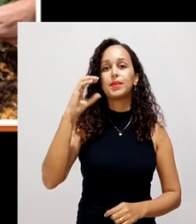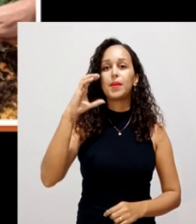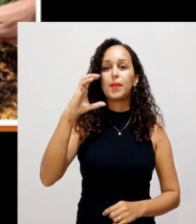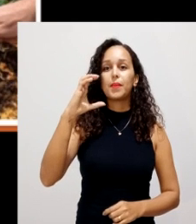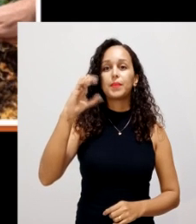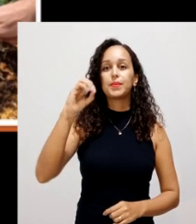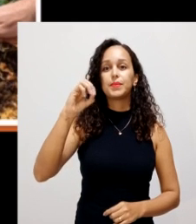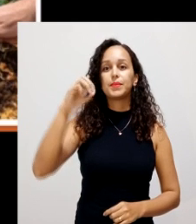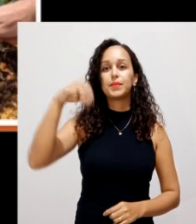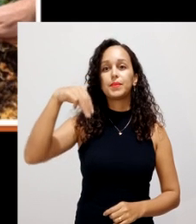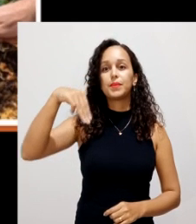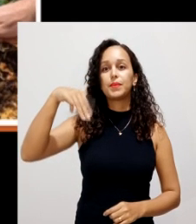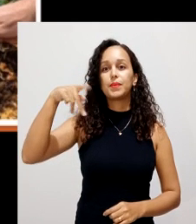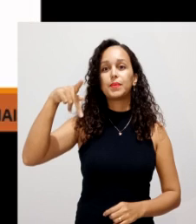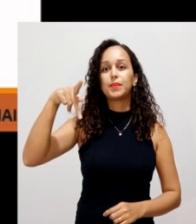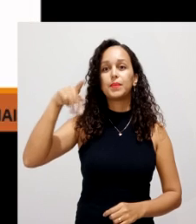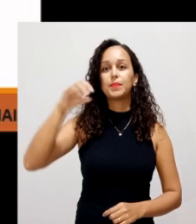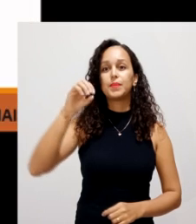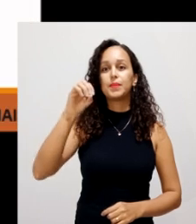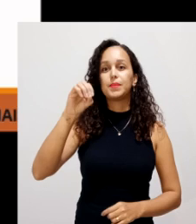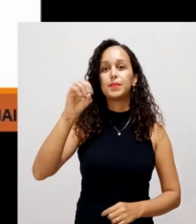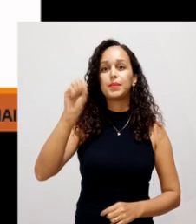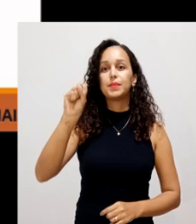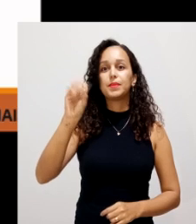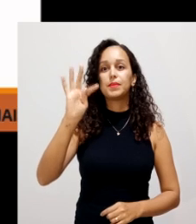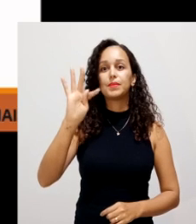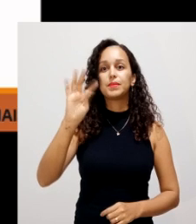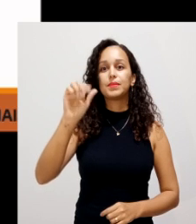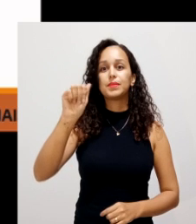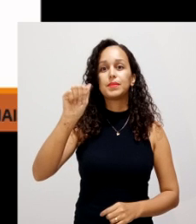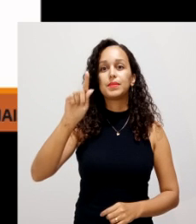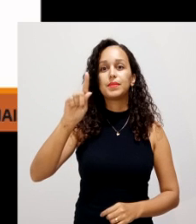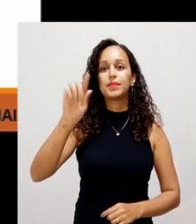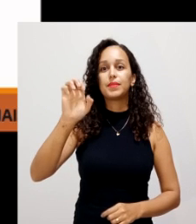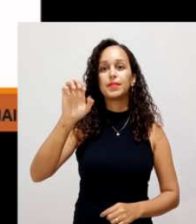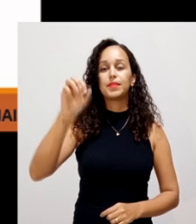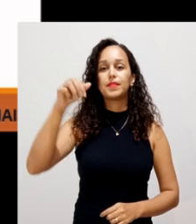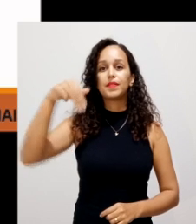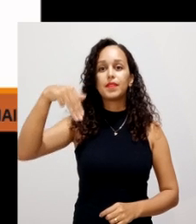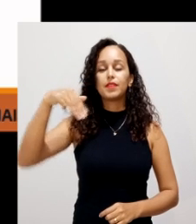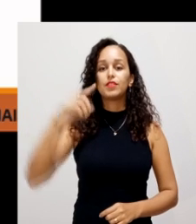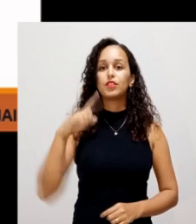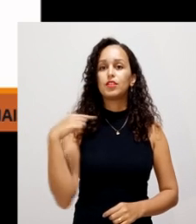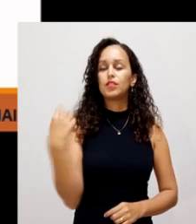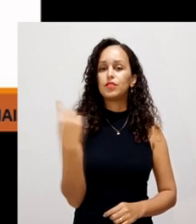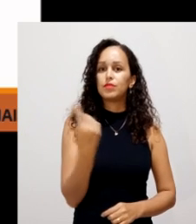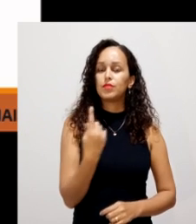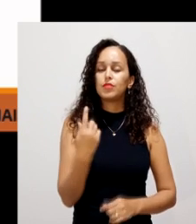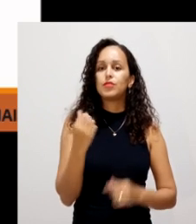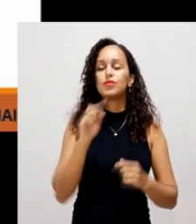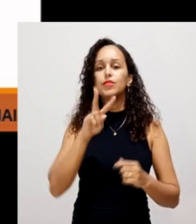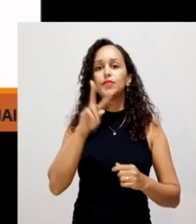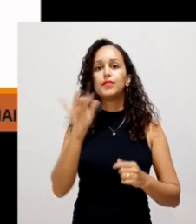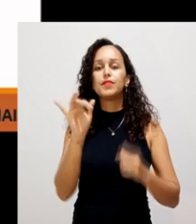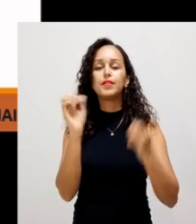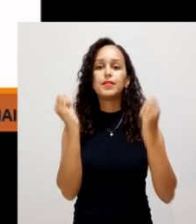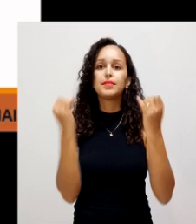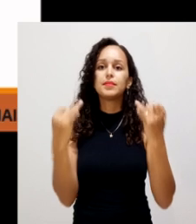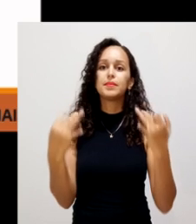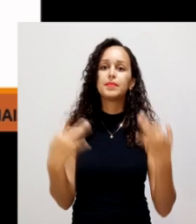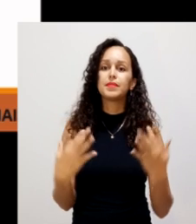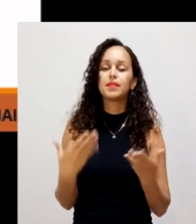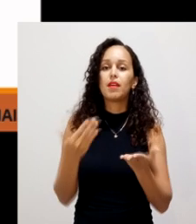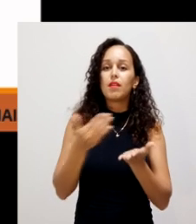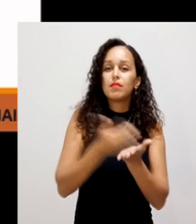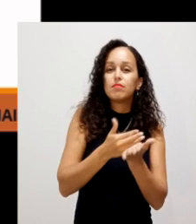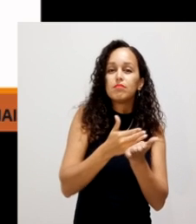compostagem. Preparei para vocês, a vai trabalhar uma breve introdução, vou falar um pouco sobre